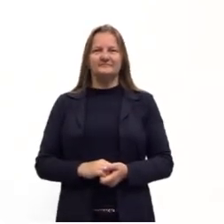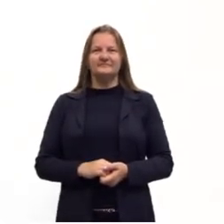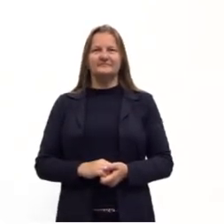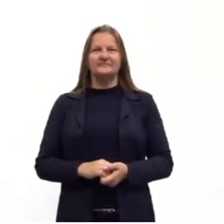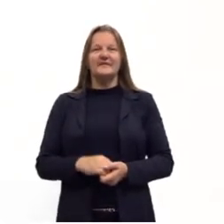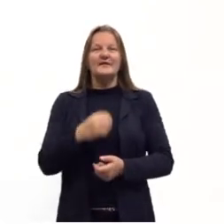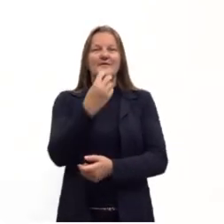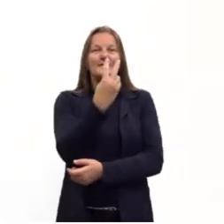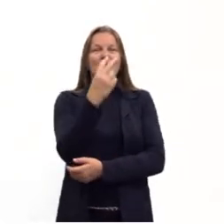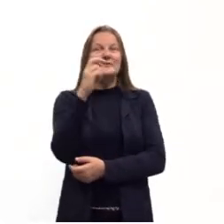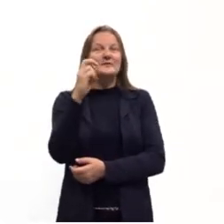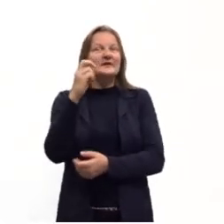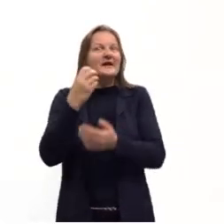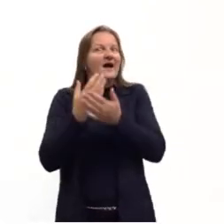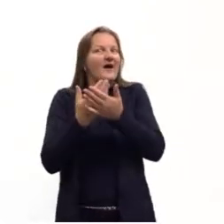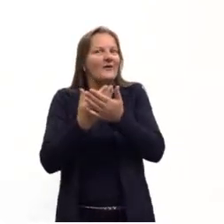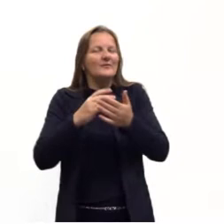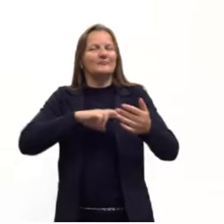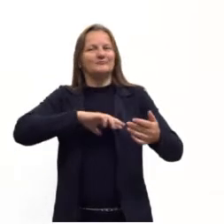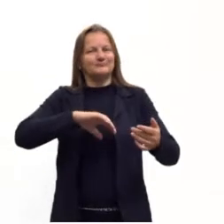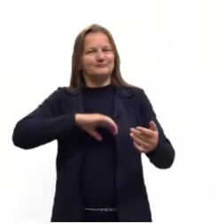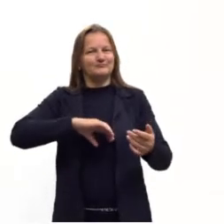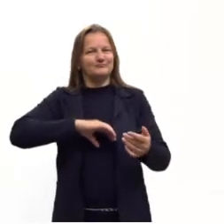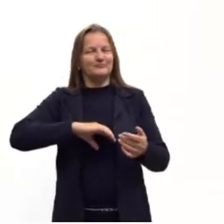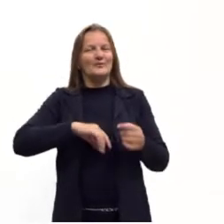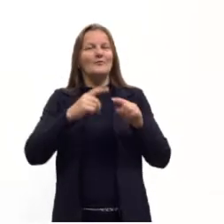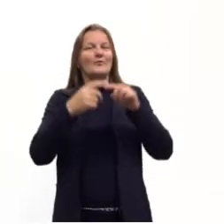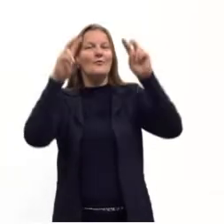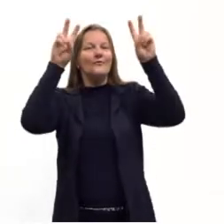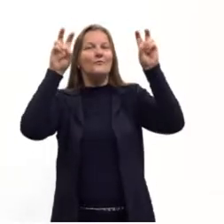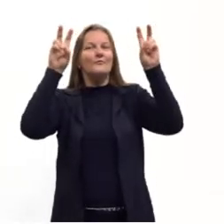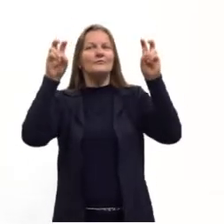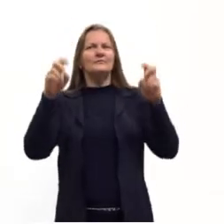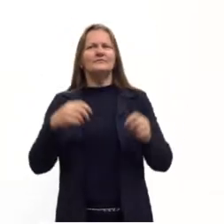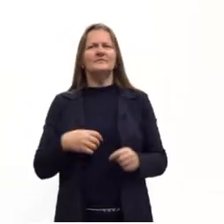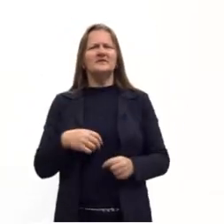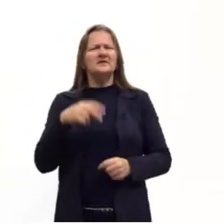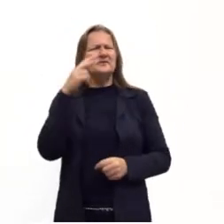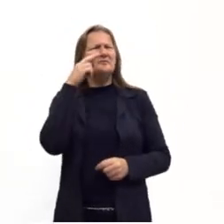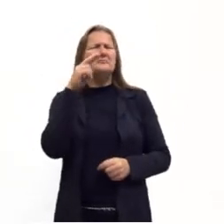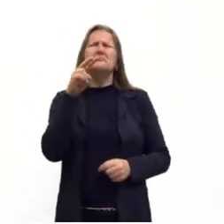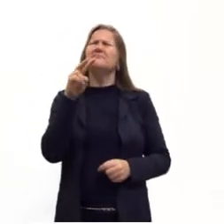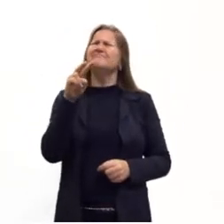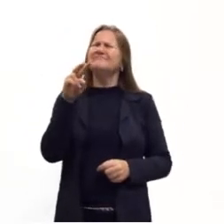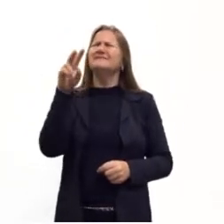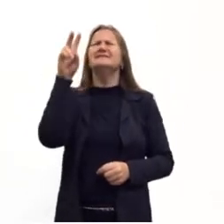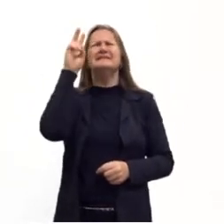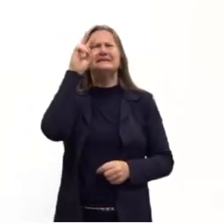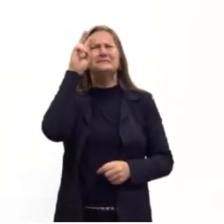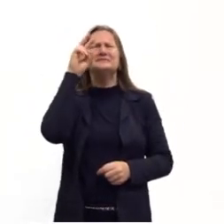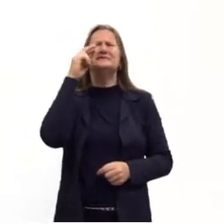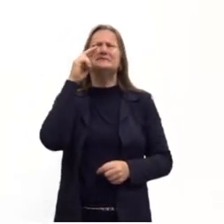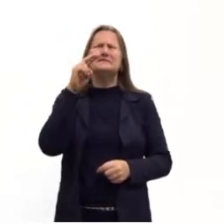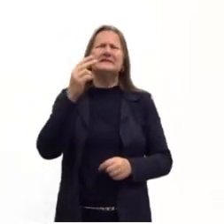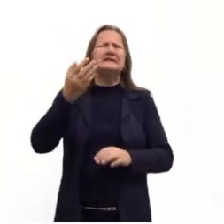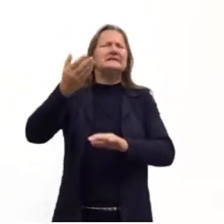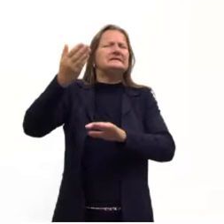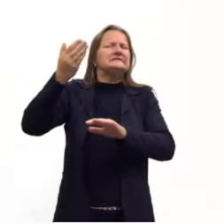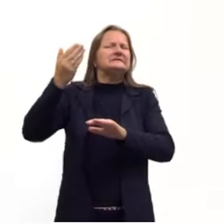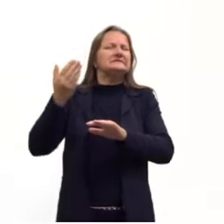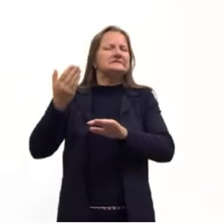25ª aula, que tem por título Eu já vi isso em algum lugar, né?